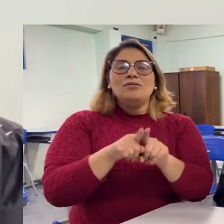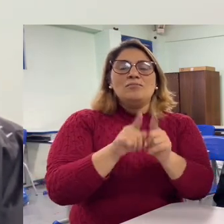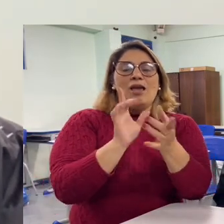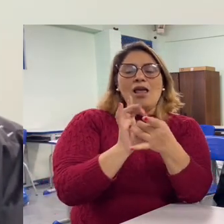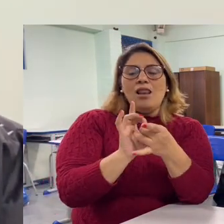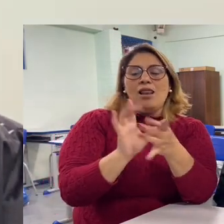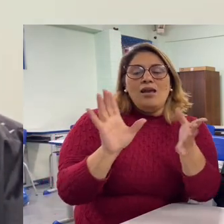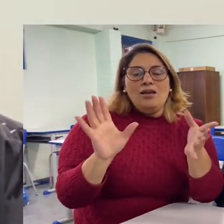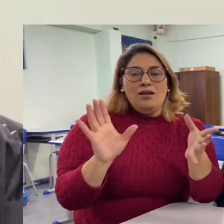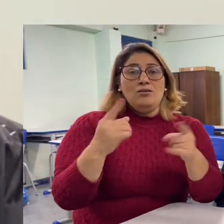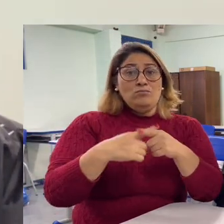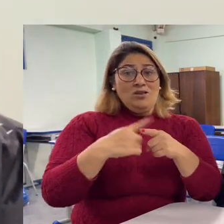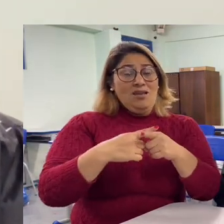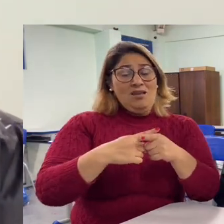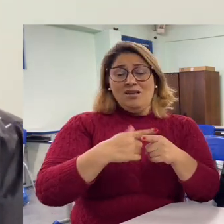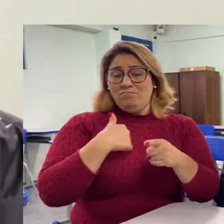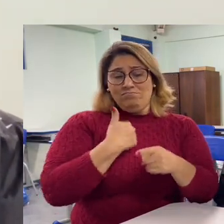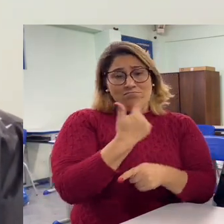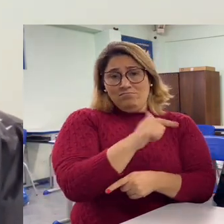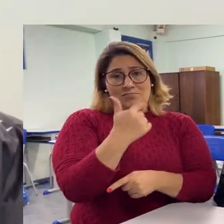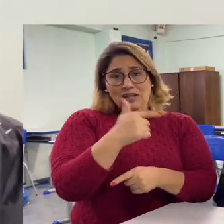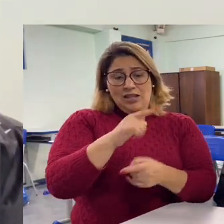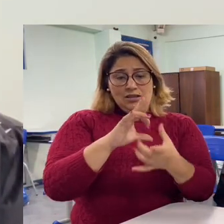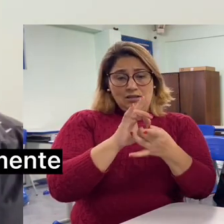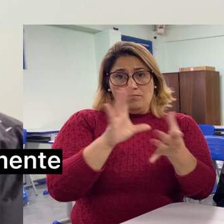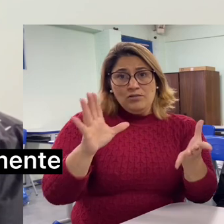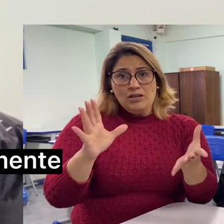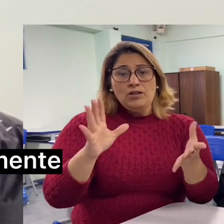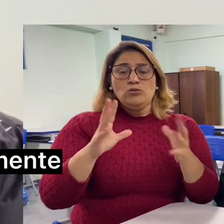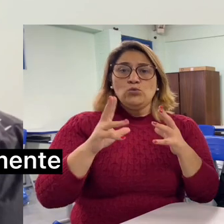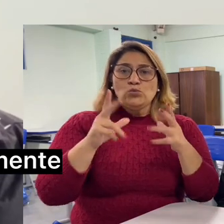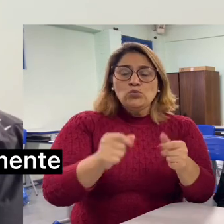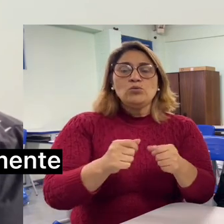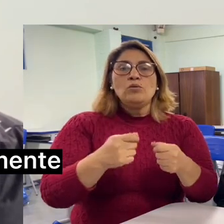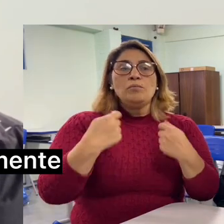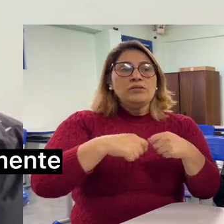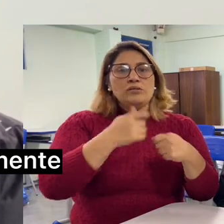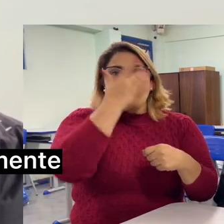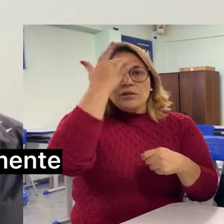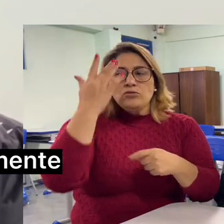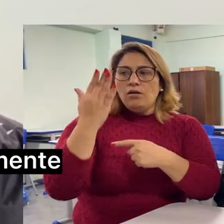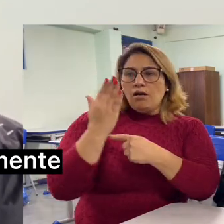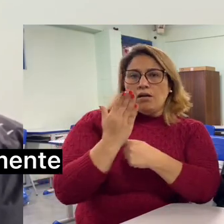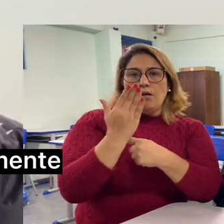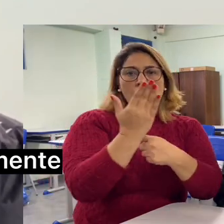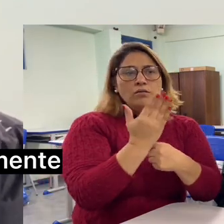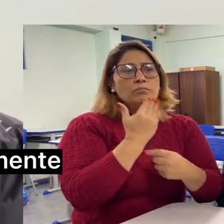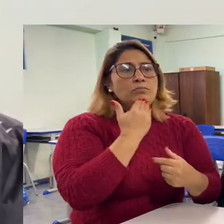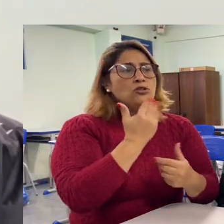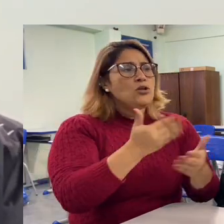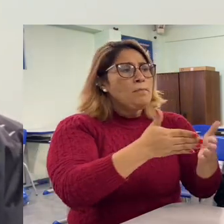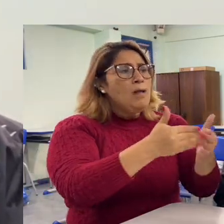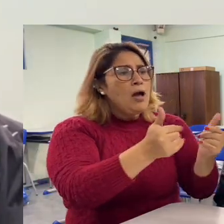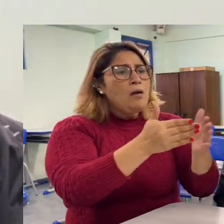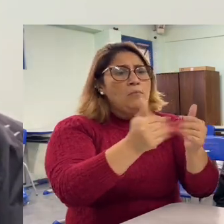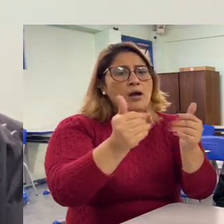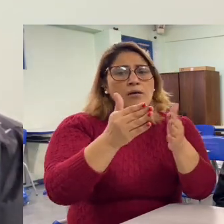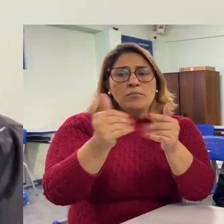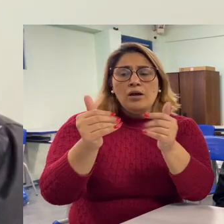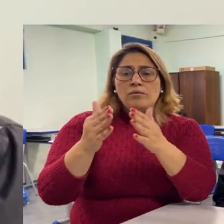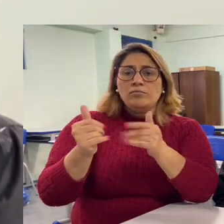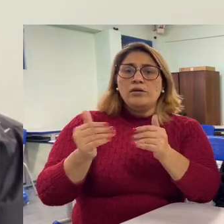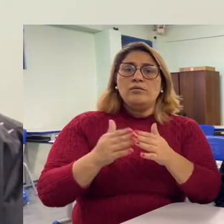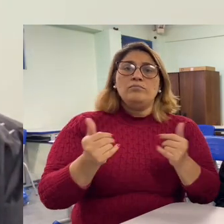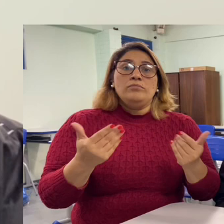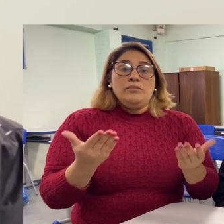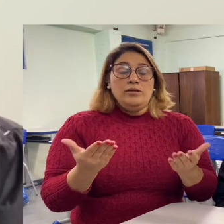ter mais independência, para ser mais livre, que a gente não tem liberdade praticamente. Tudo a gente depende de